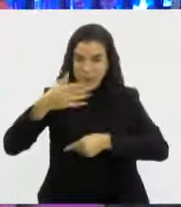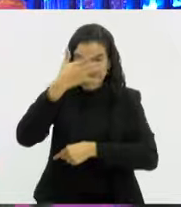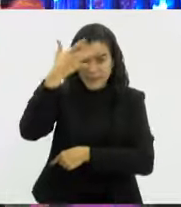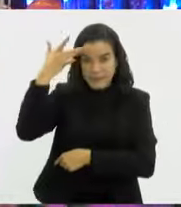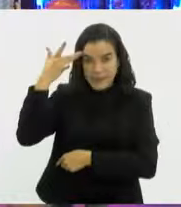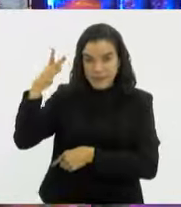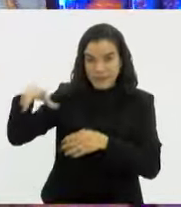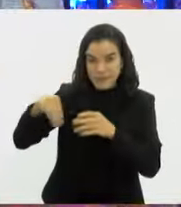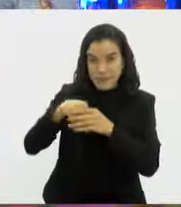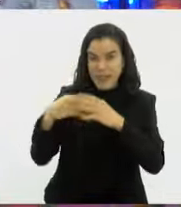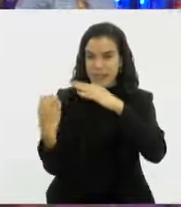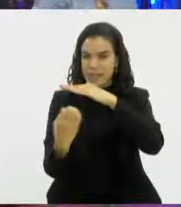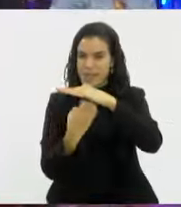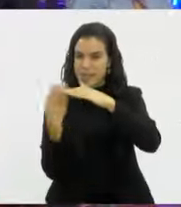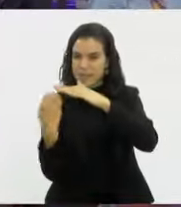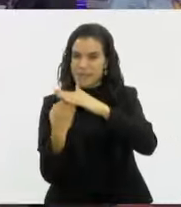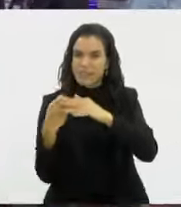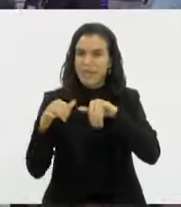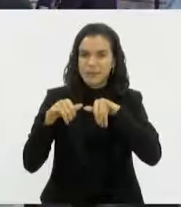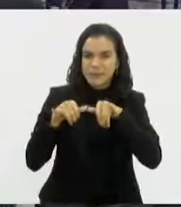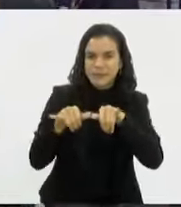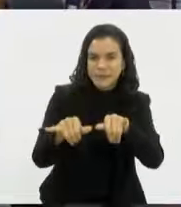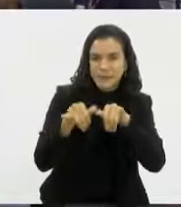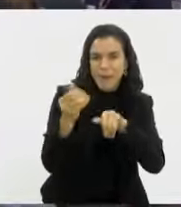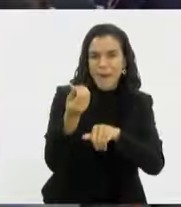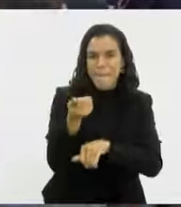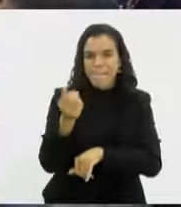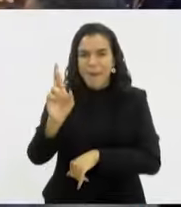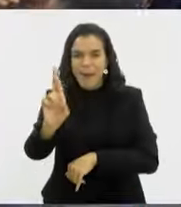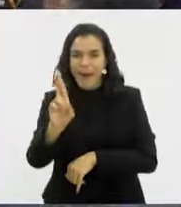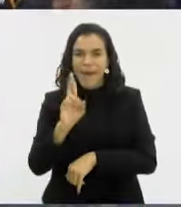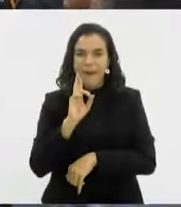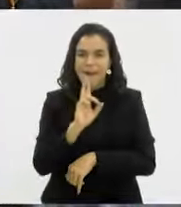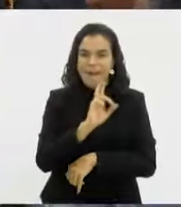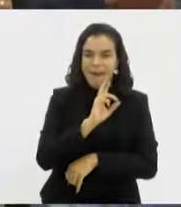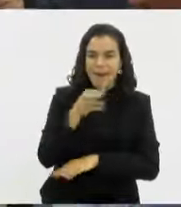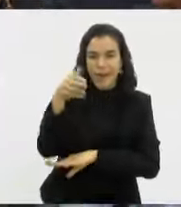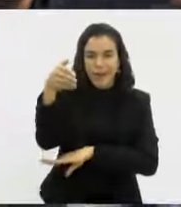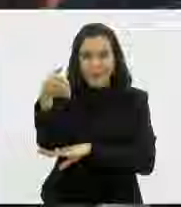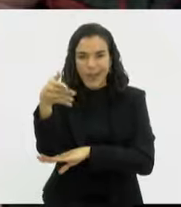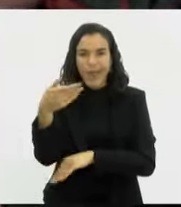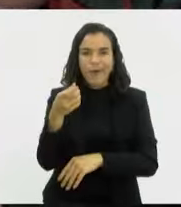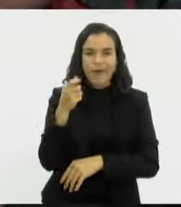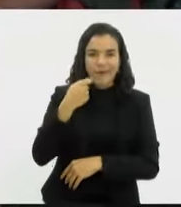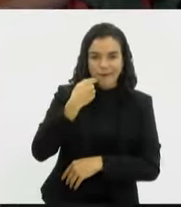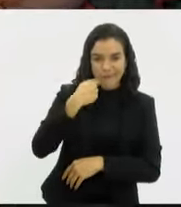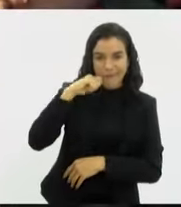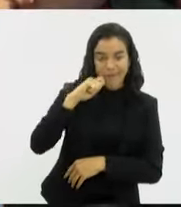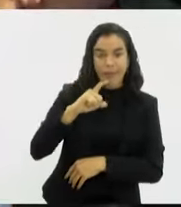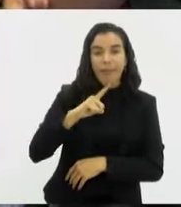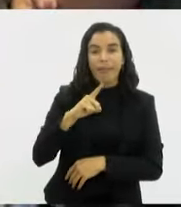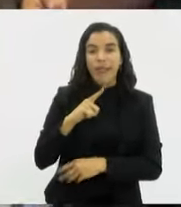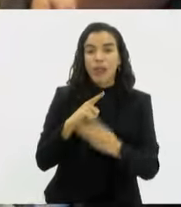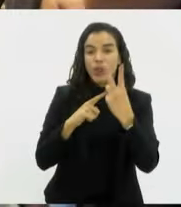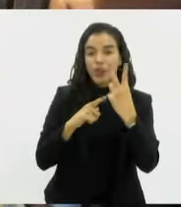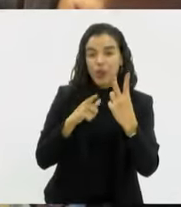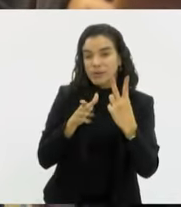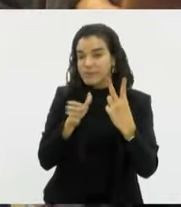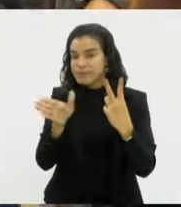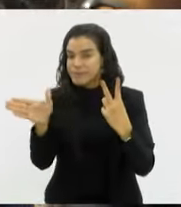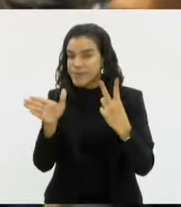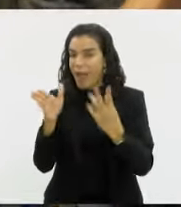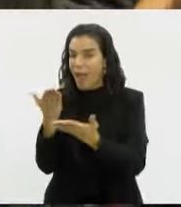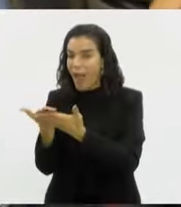formado por empresários de supermercados, bares, restaurantes, hotéis e panificações, vai ter acesso a dois espaços, com